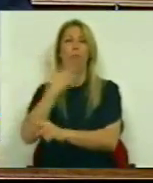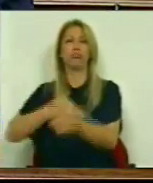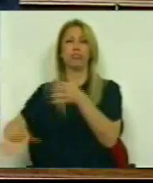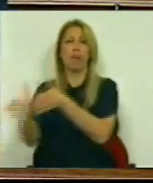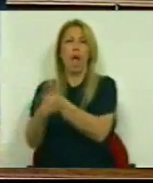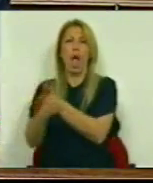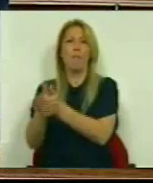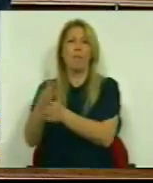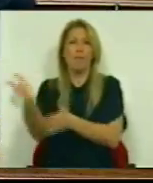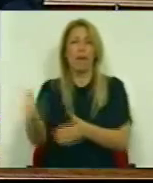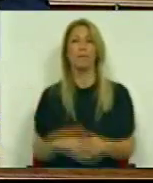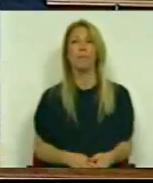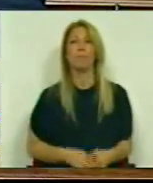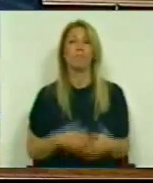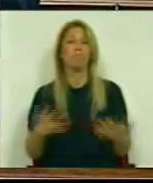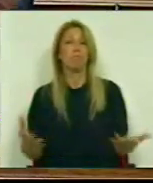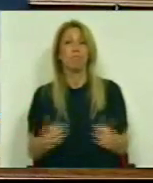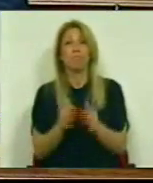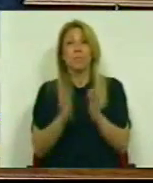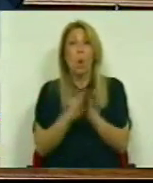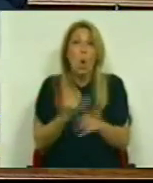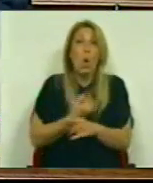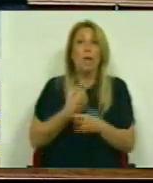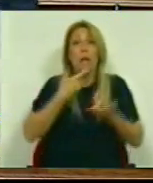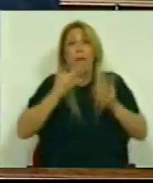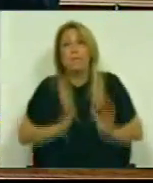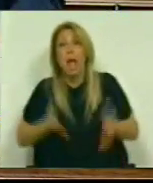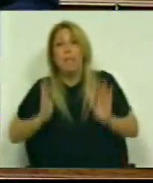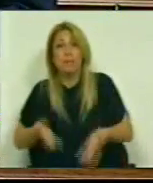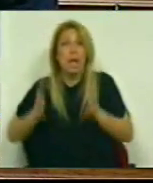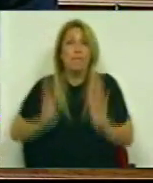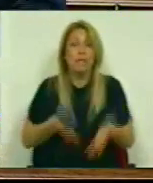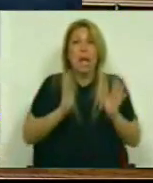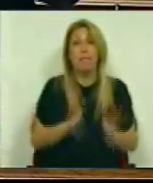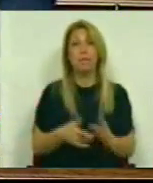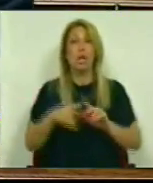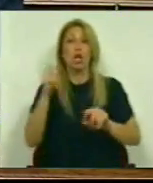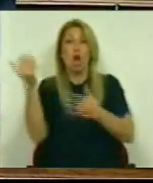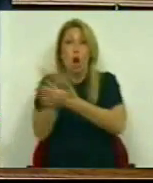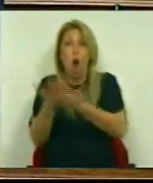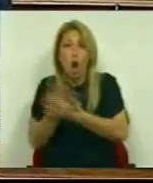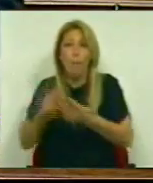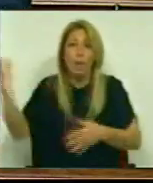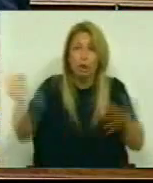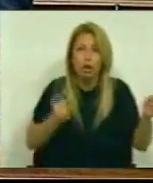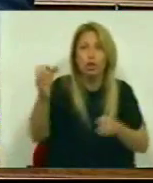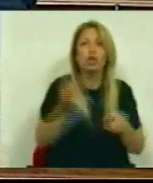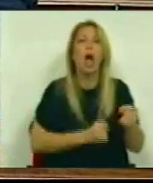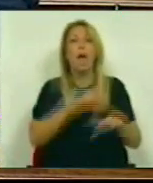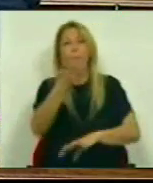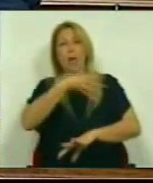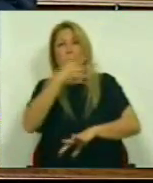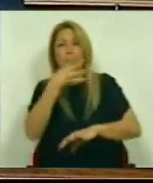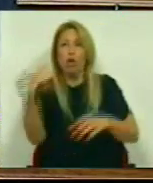Das inevitabilidades Das Convocando os seus economistas Os seus comentadores Os seus analistas Quis o